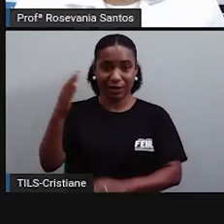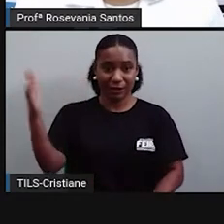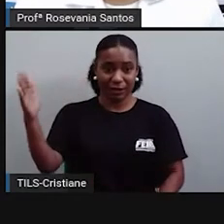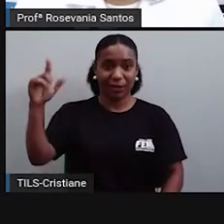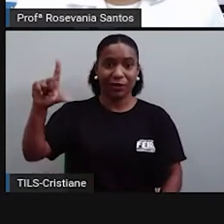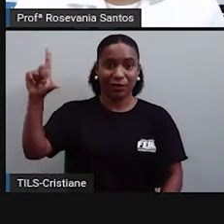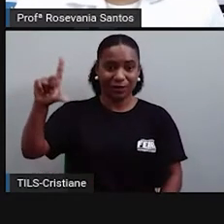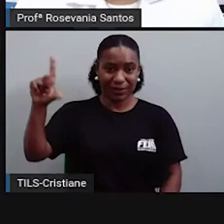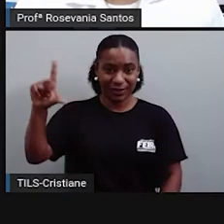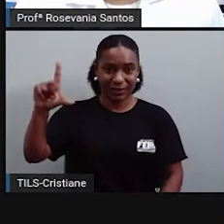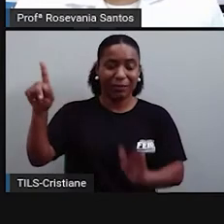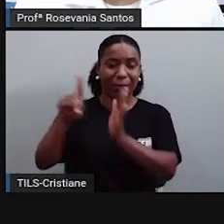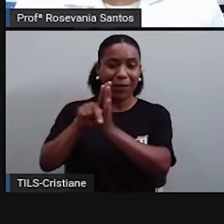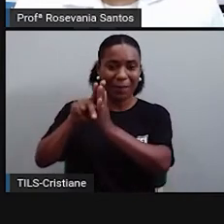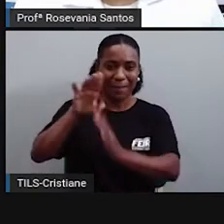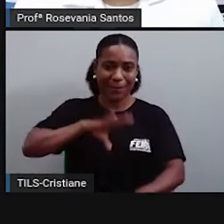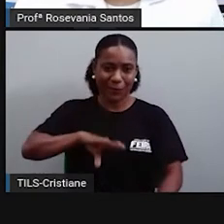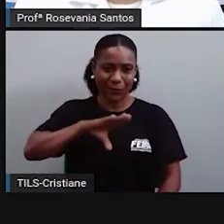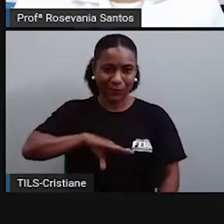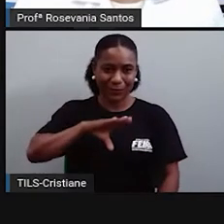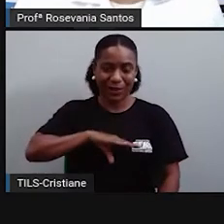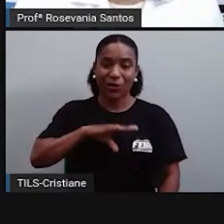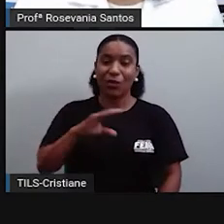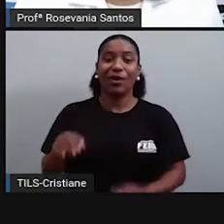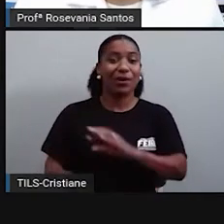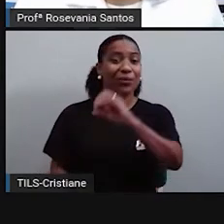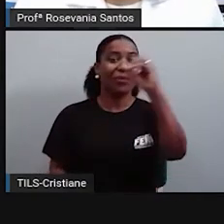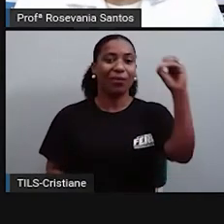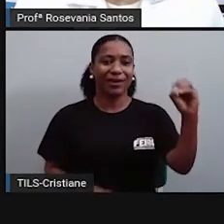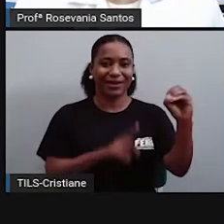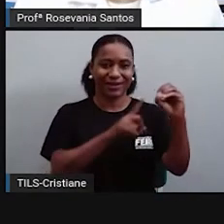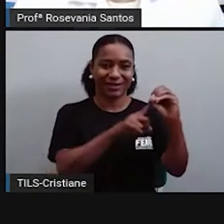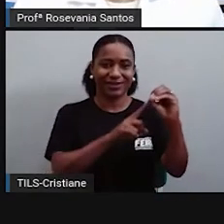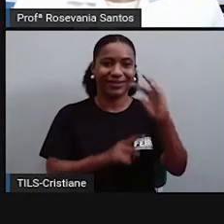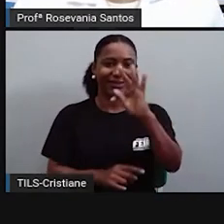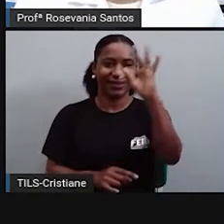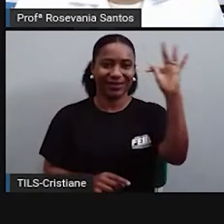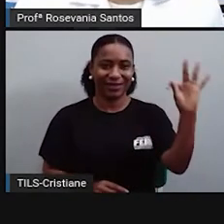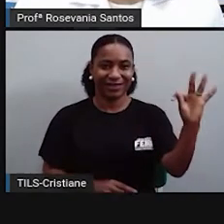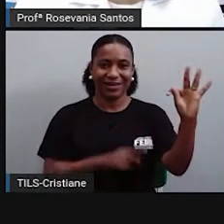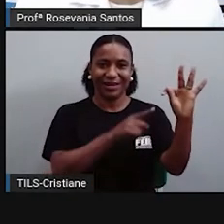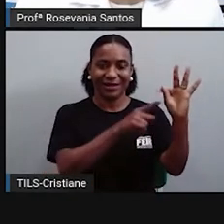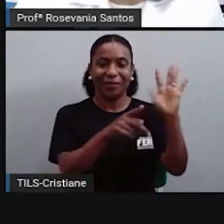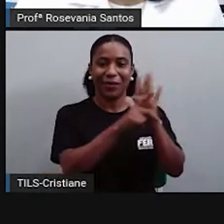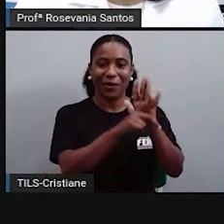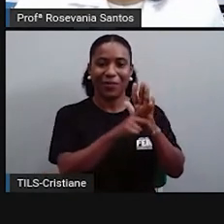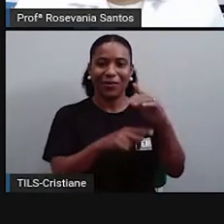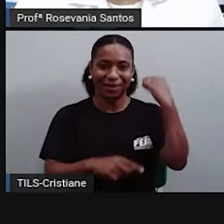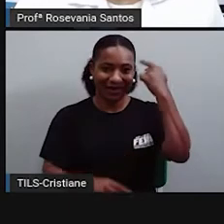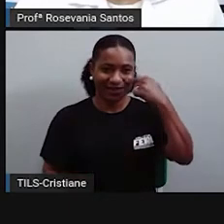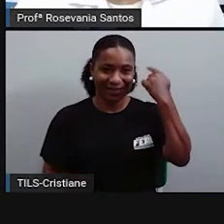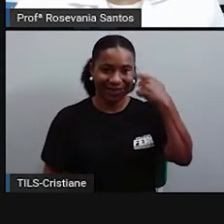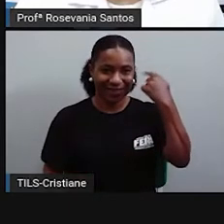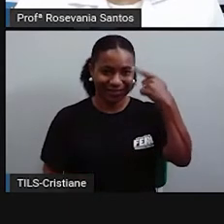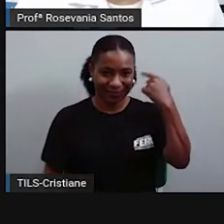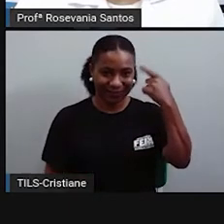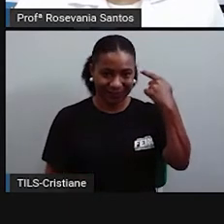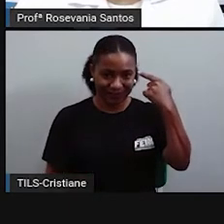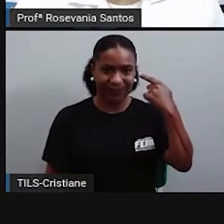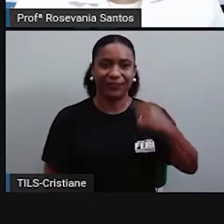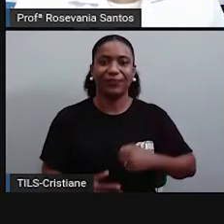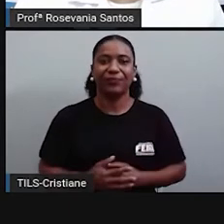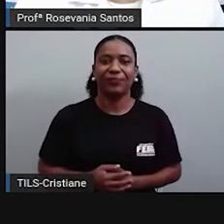as terras do oeste, no tratado de poder ir, pertenciam à Espanha. Como você sabe, pela própria configuração do lado